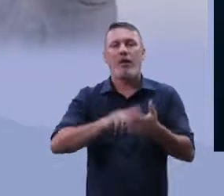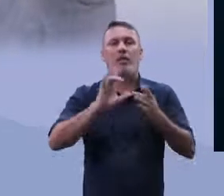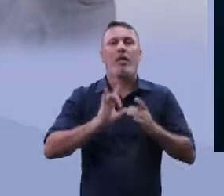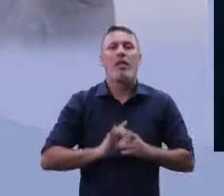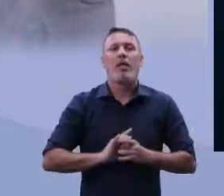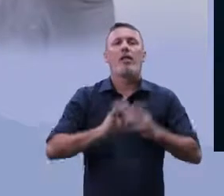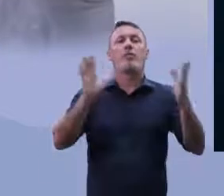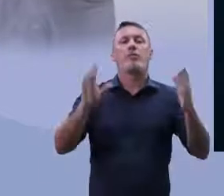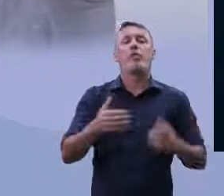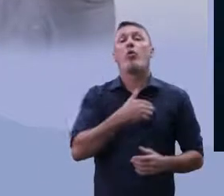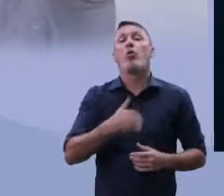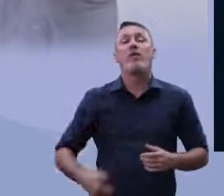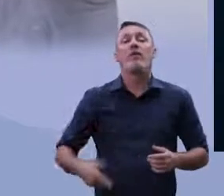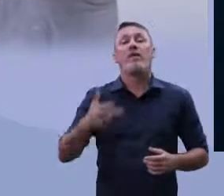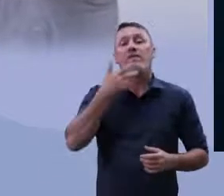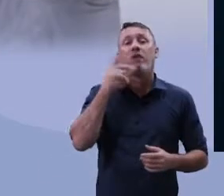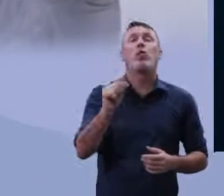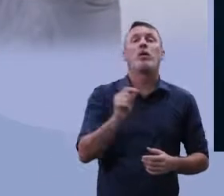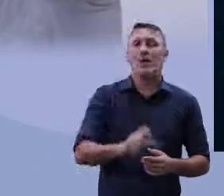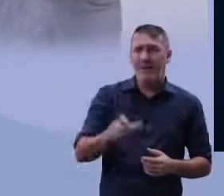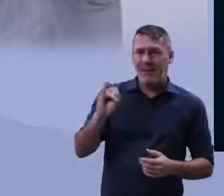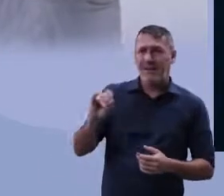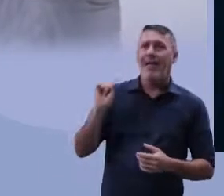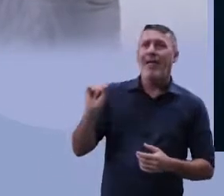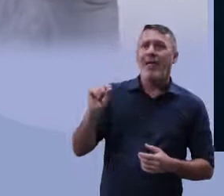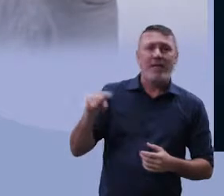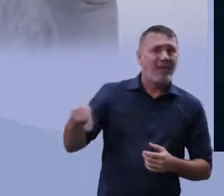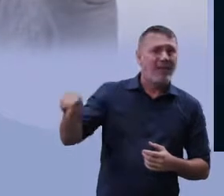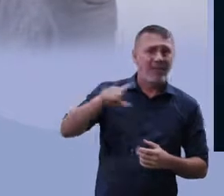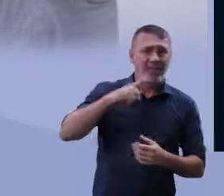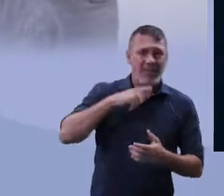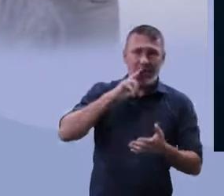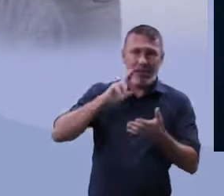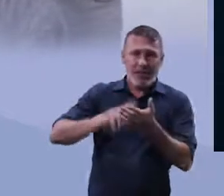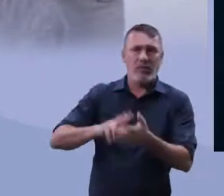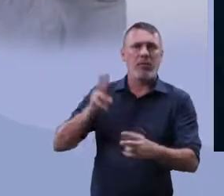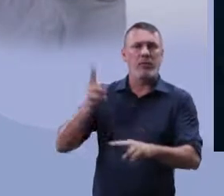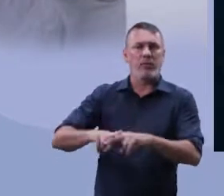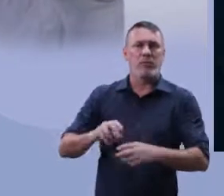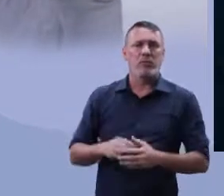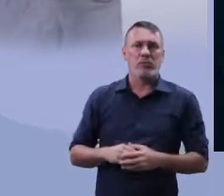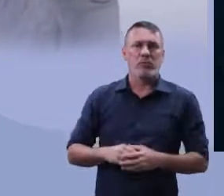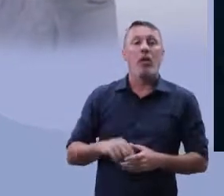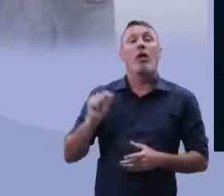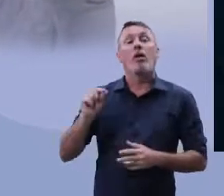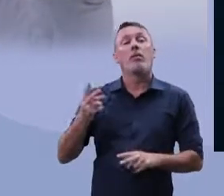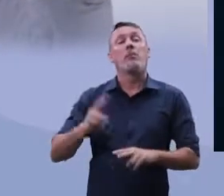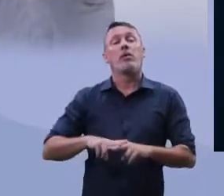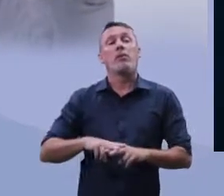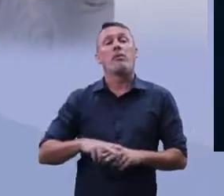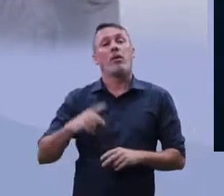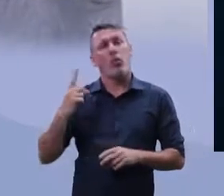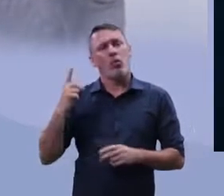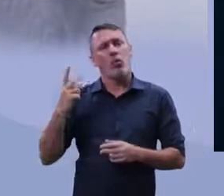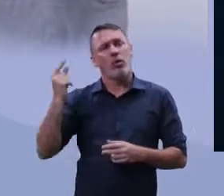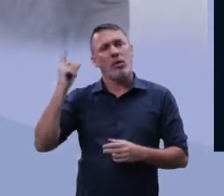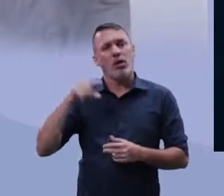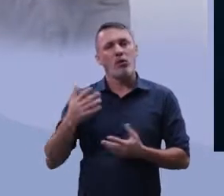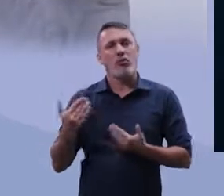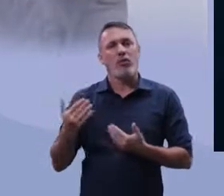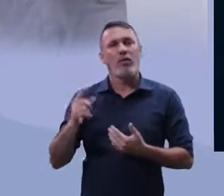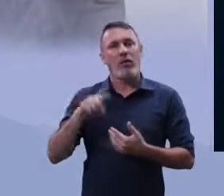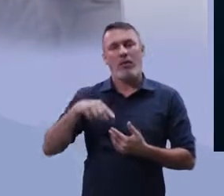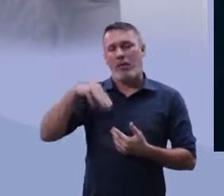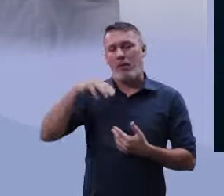governo fez o quê? Quem portasse essa Carta da Liberdade seria preso. Um desses líderes presos foi um jovem,